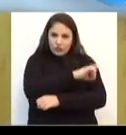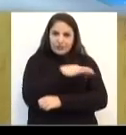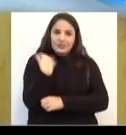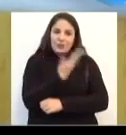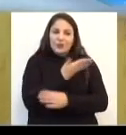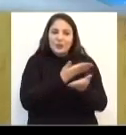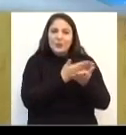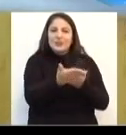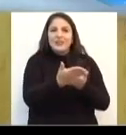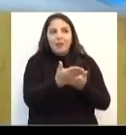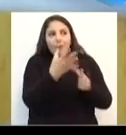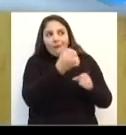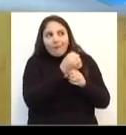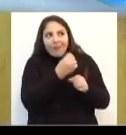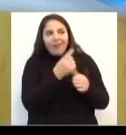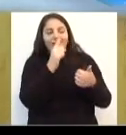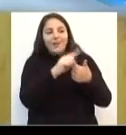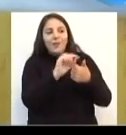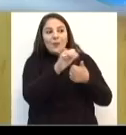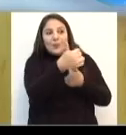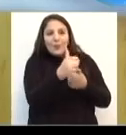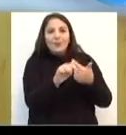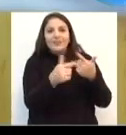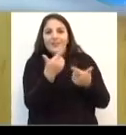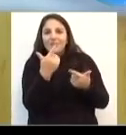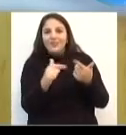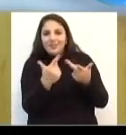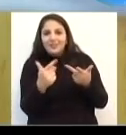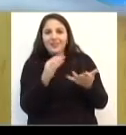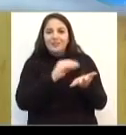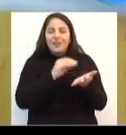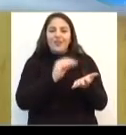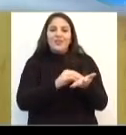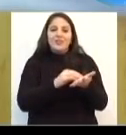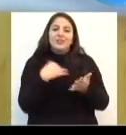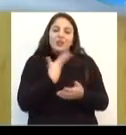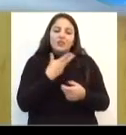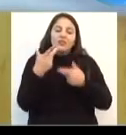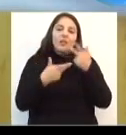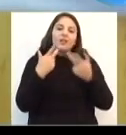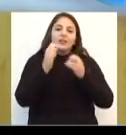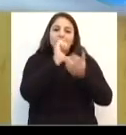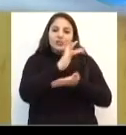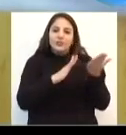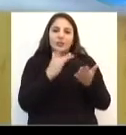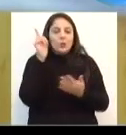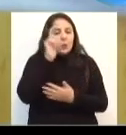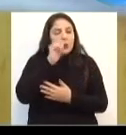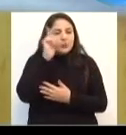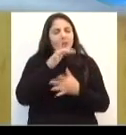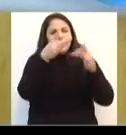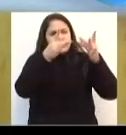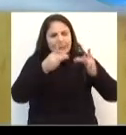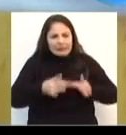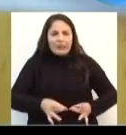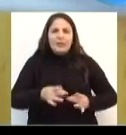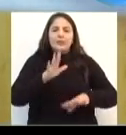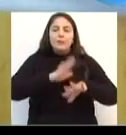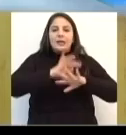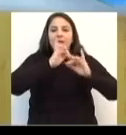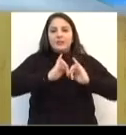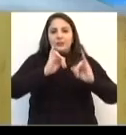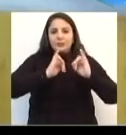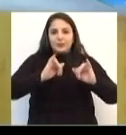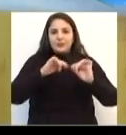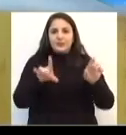uma contagem regressiva, né, onde cada dia a gente está evidenciando uma das atividades, então o pessoal lá consegue também esses detalhes, maiores